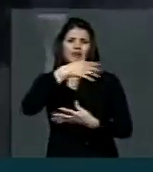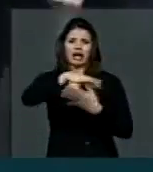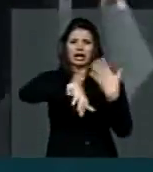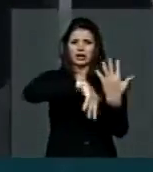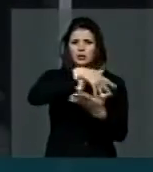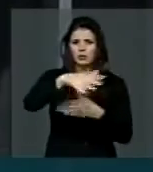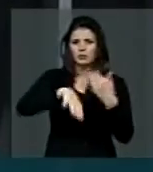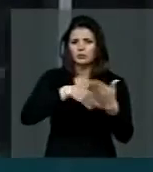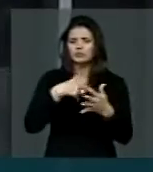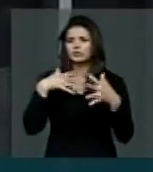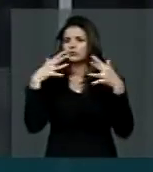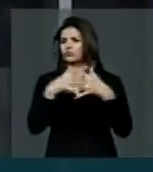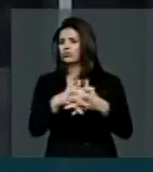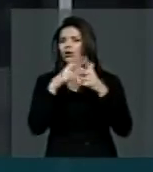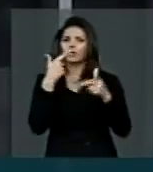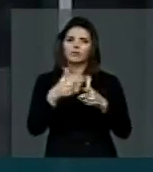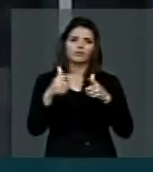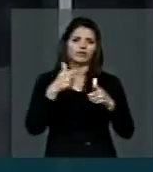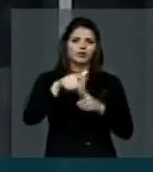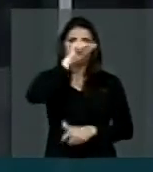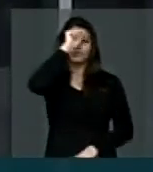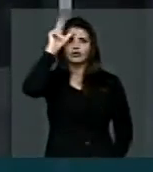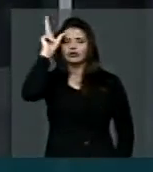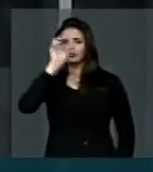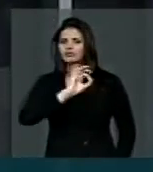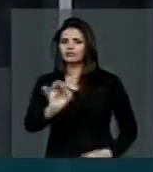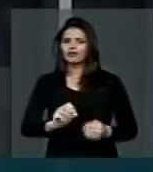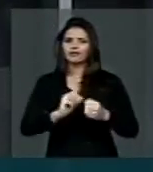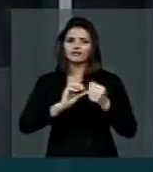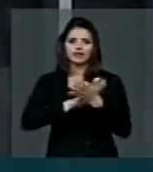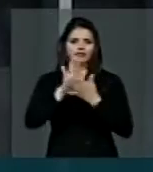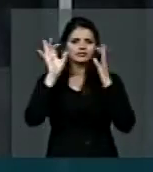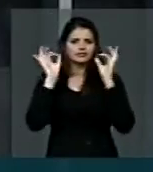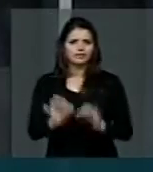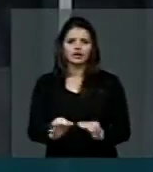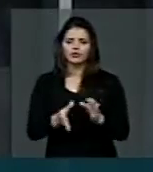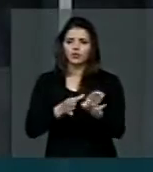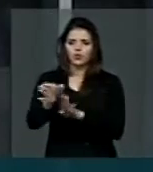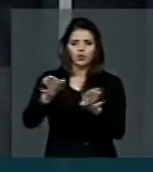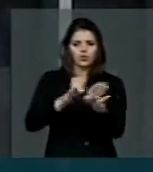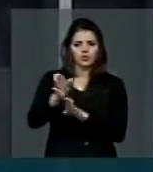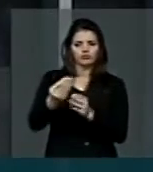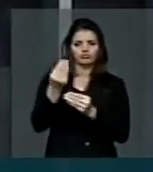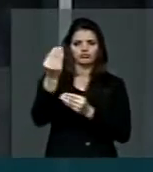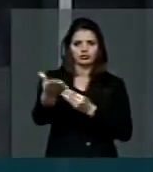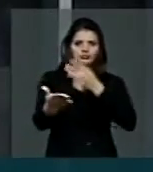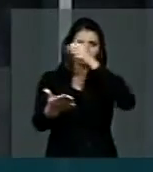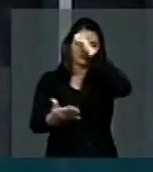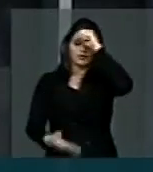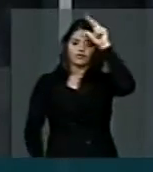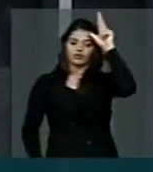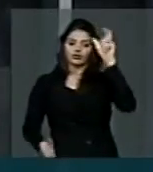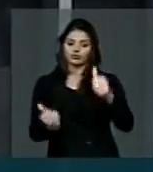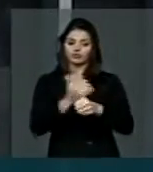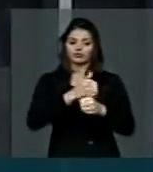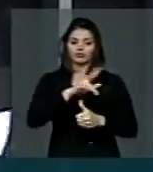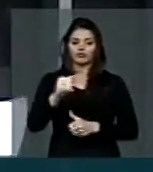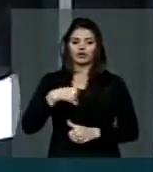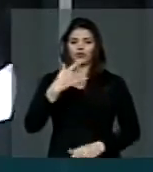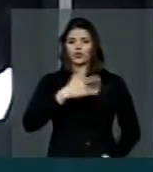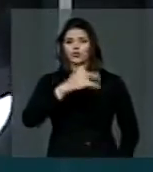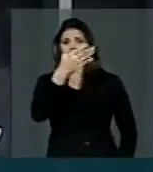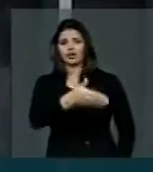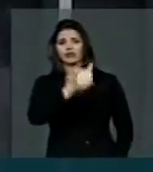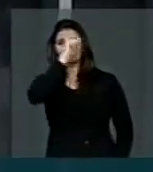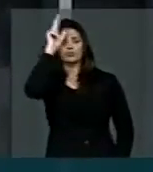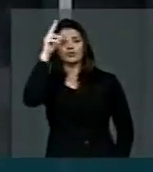a prefeitura não dão a devida orientação ao prefeito que vai assumir ou coitado